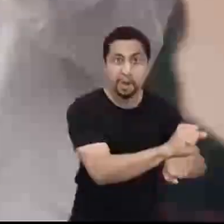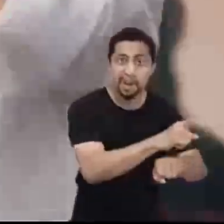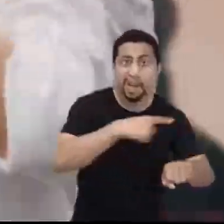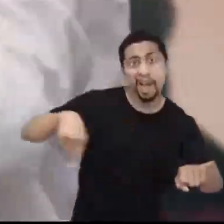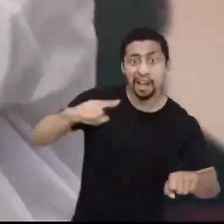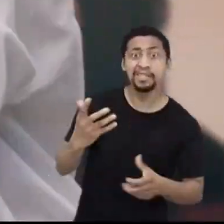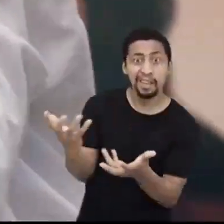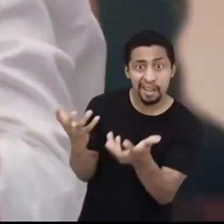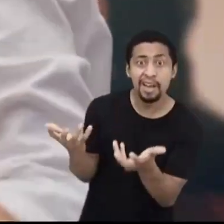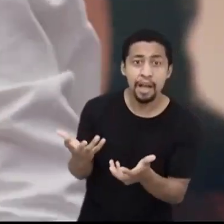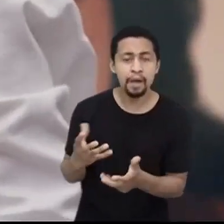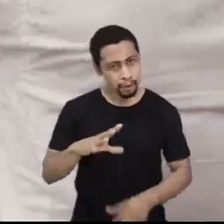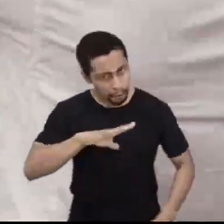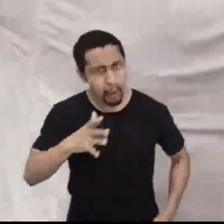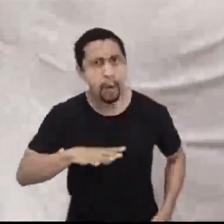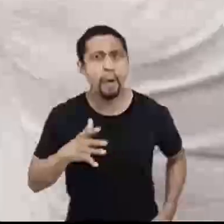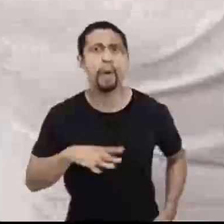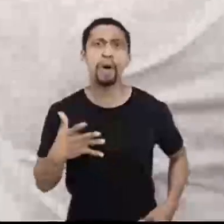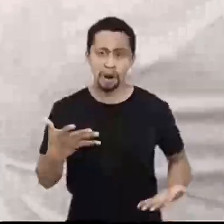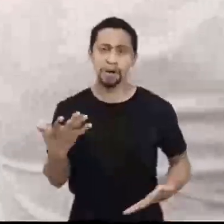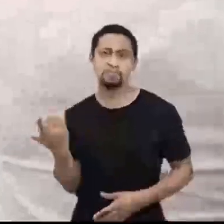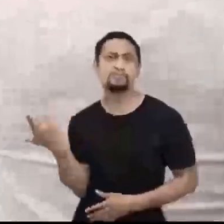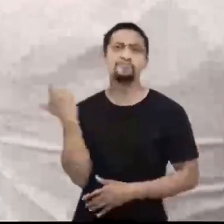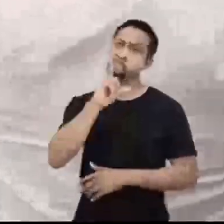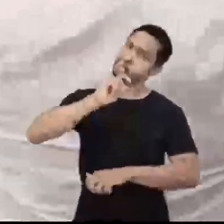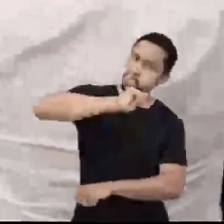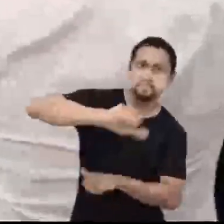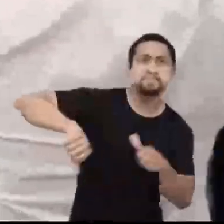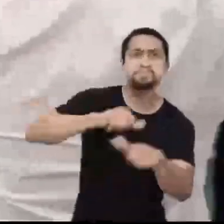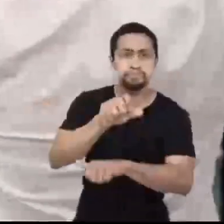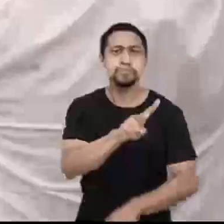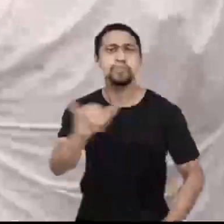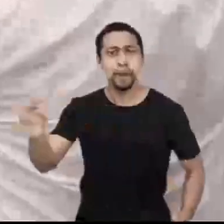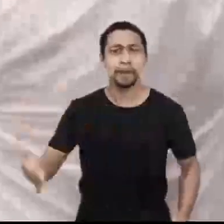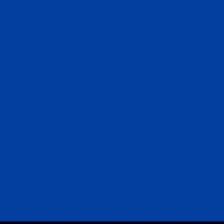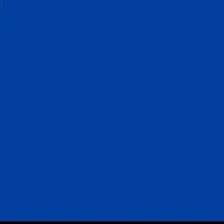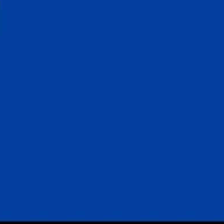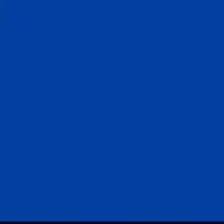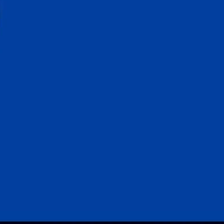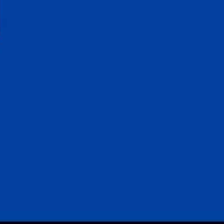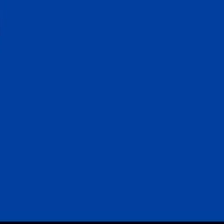mexa. Vamos ter coragem. A gente vai virar esse jogo.